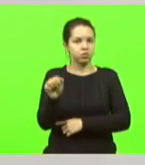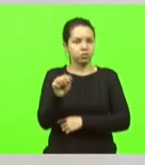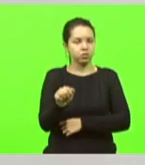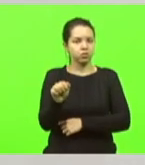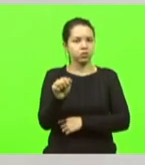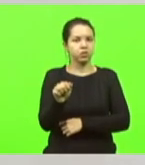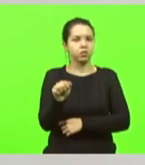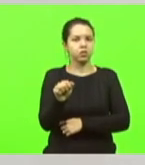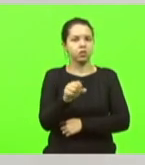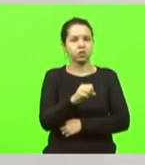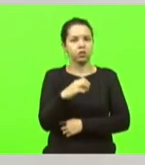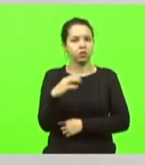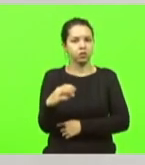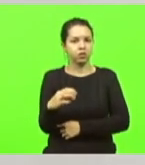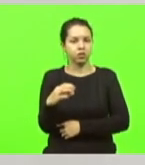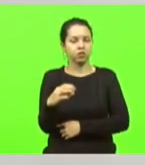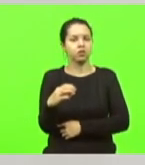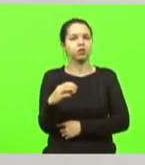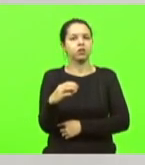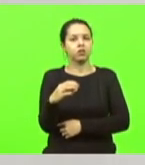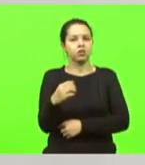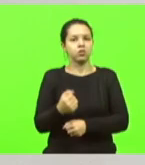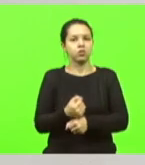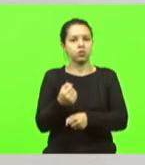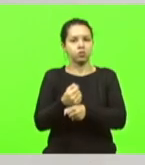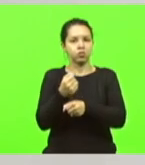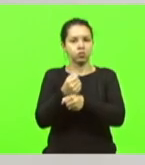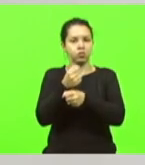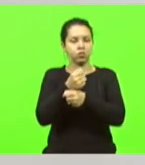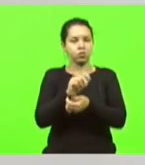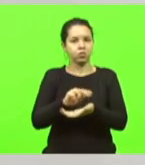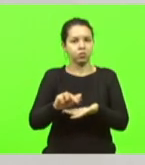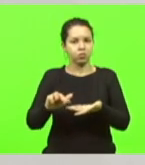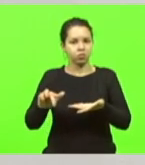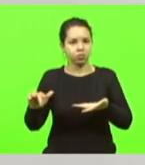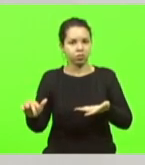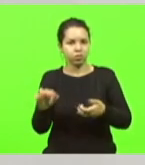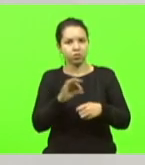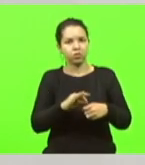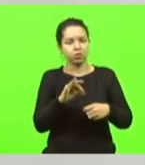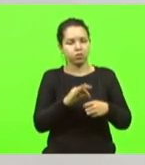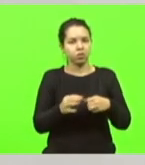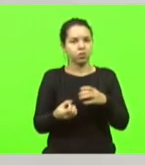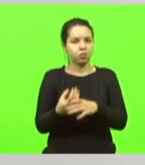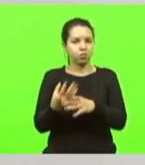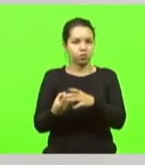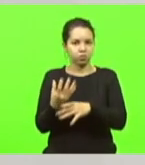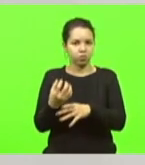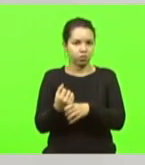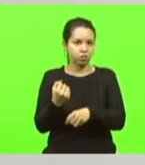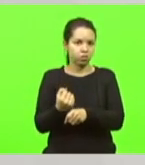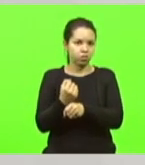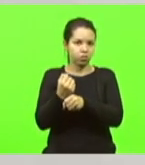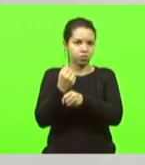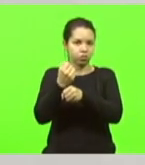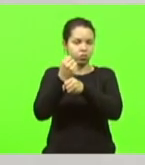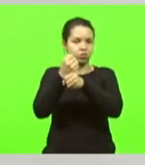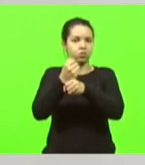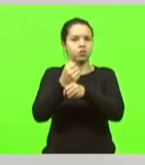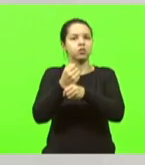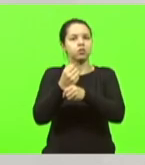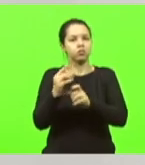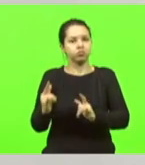de Construtores e Afins, entidade que congrega o segmento produtivo da construção civil. A Associação